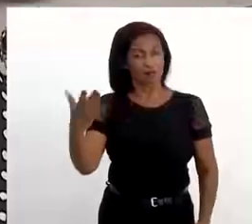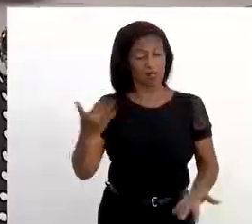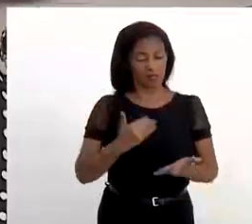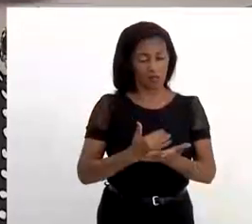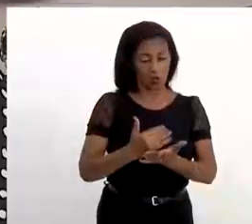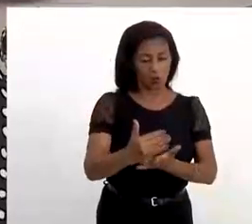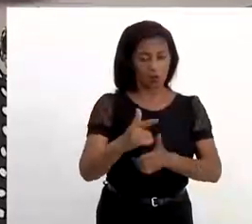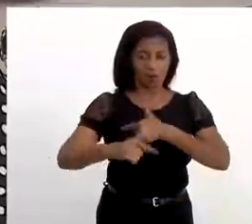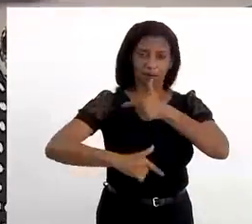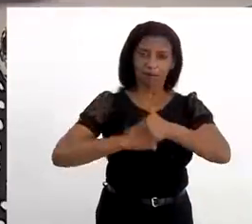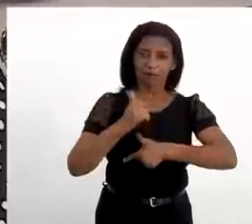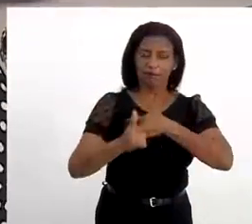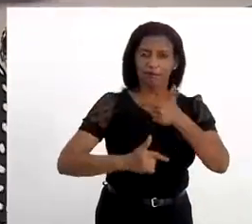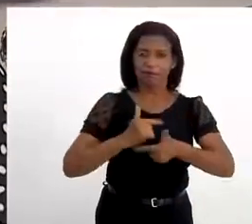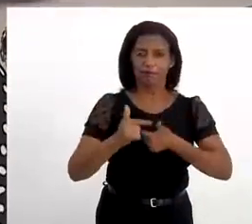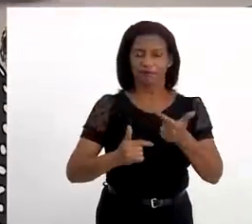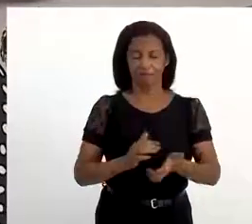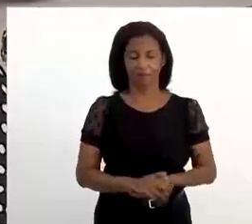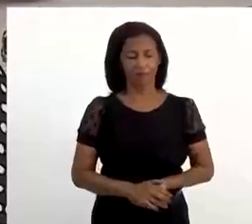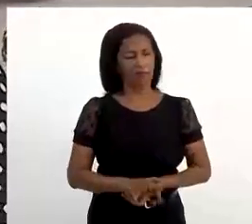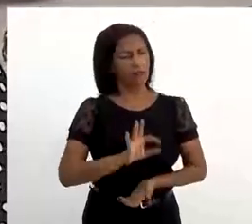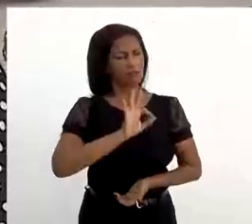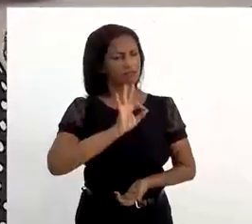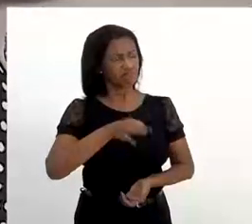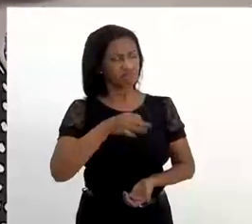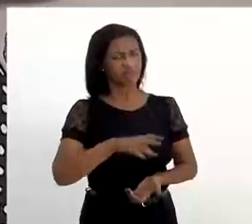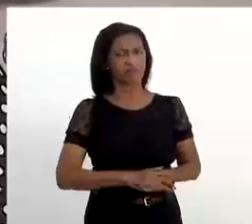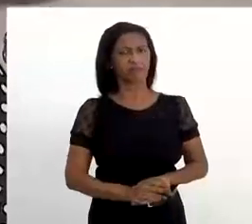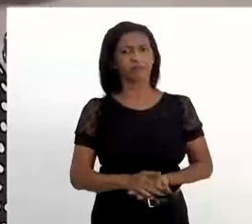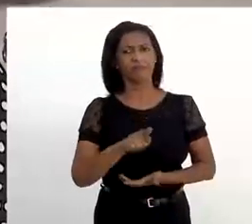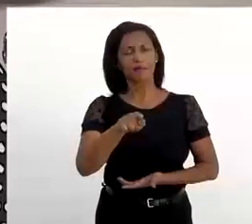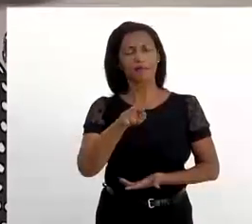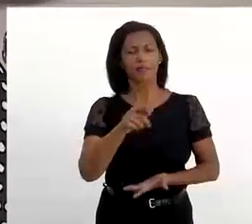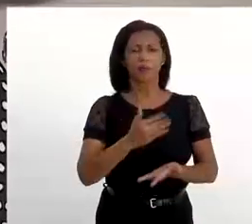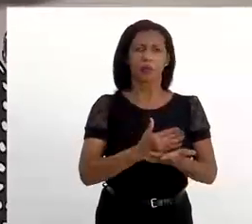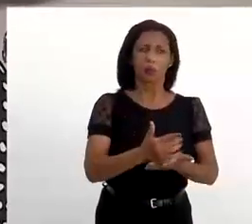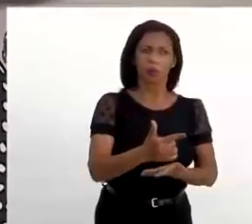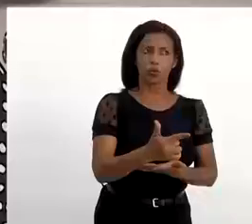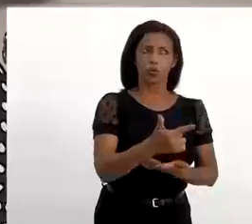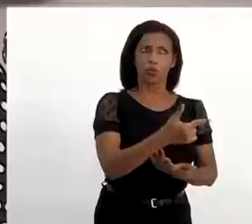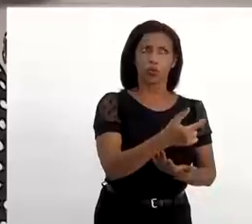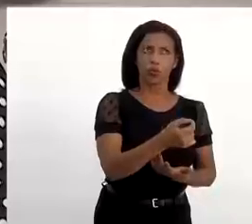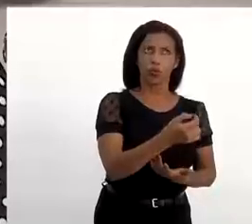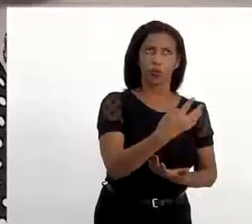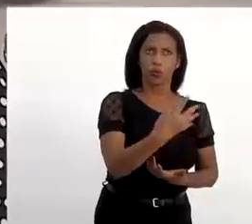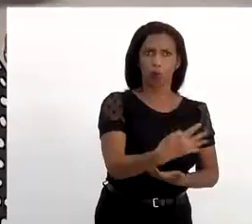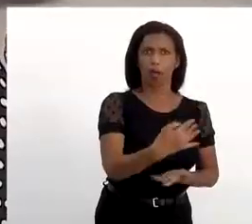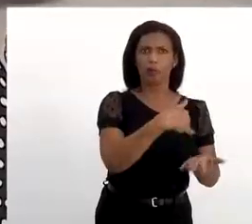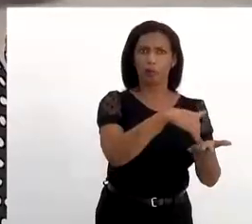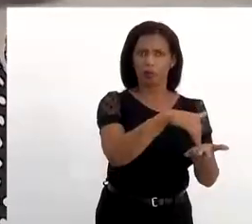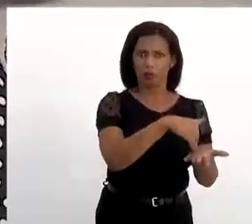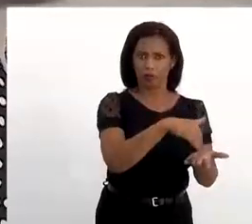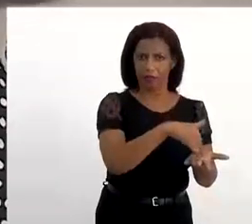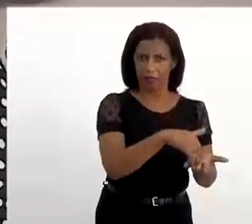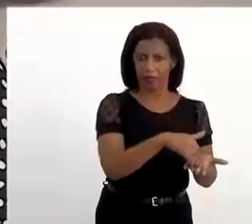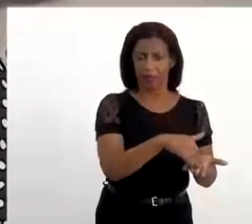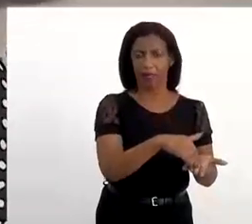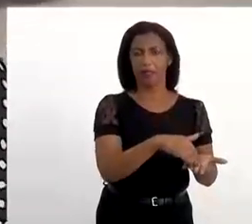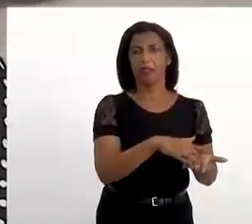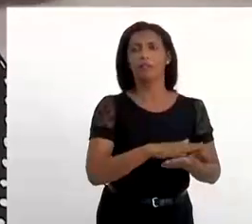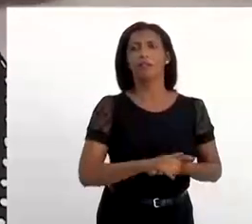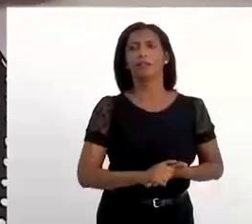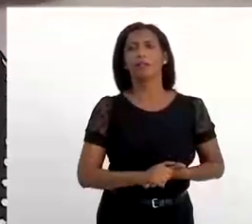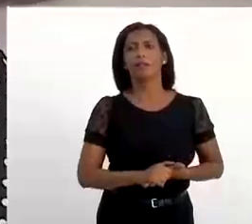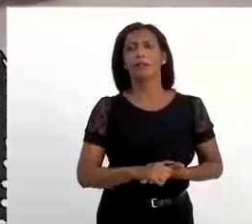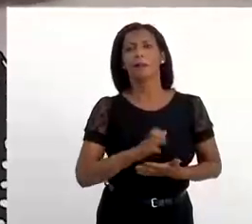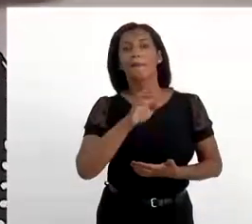Certo. Então, verdadeiramente, a senhora entrou em 2004 como secretária. Bem, eu como acompanho a